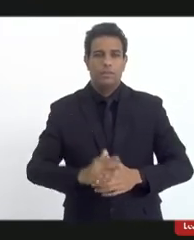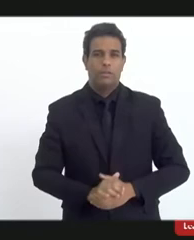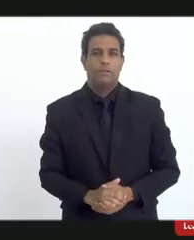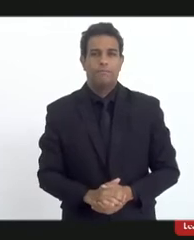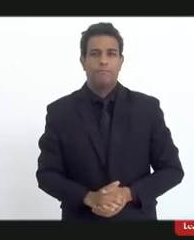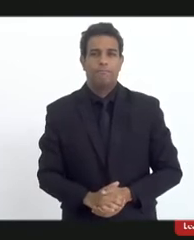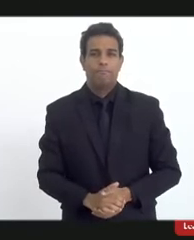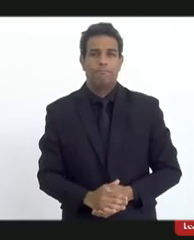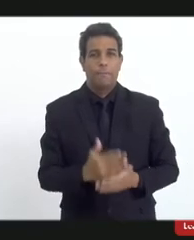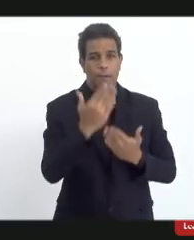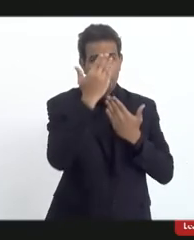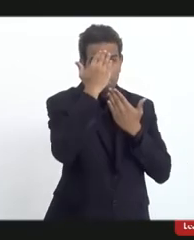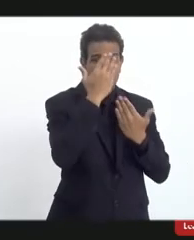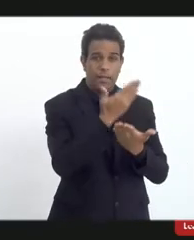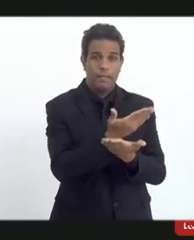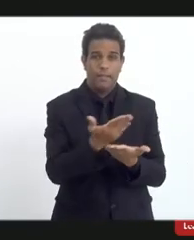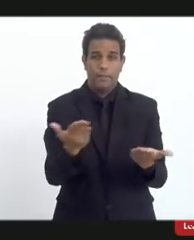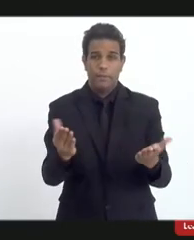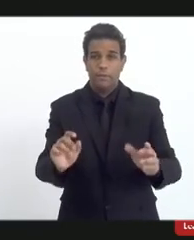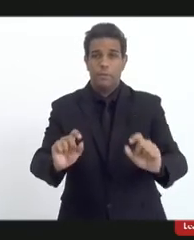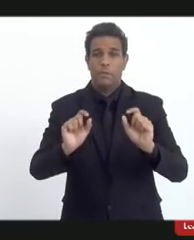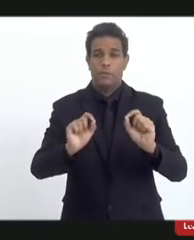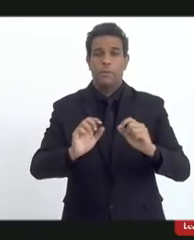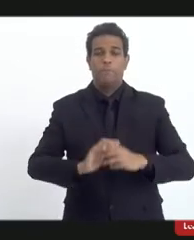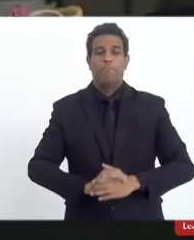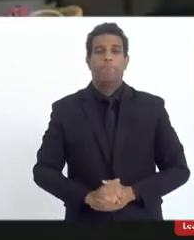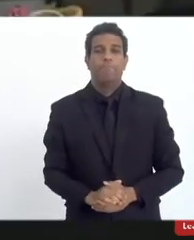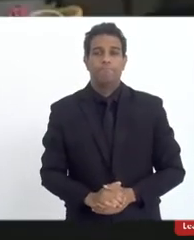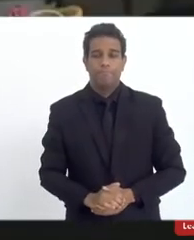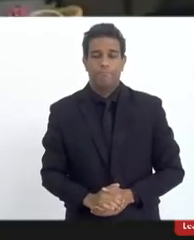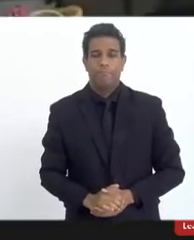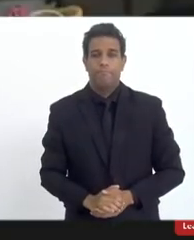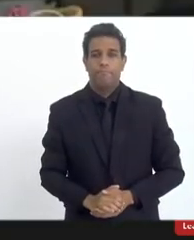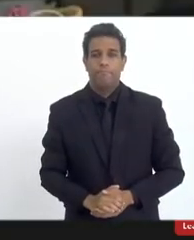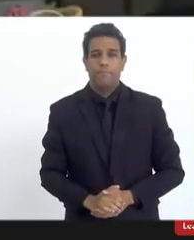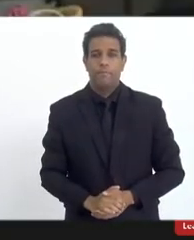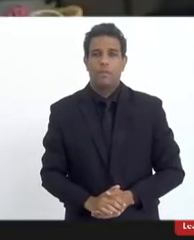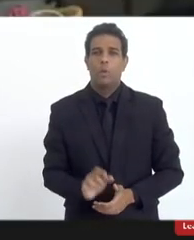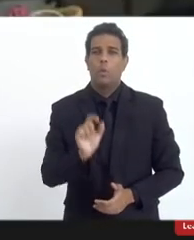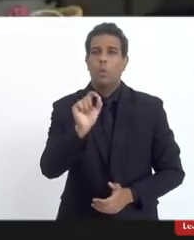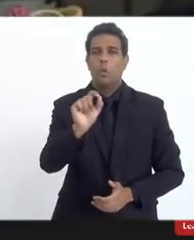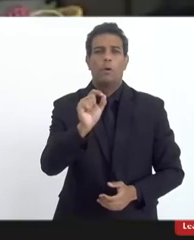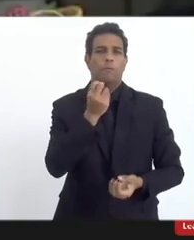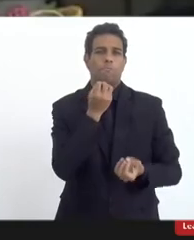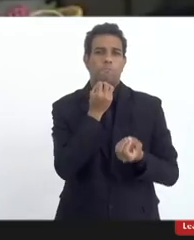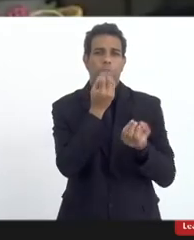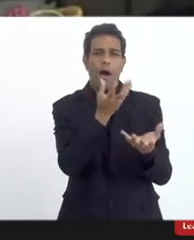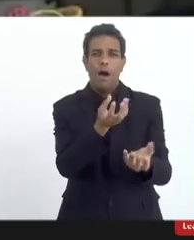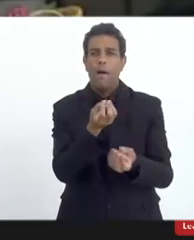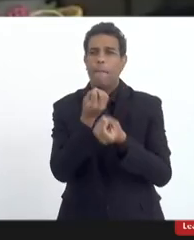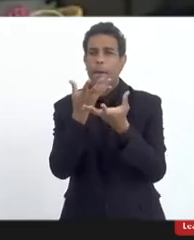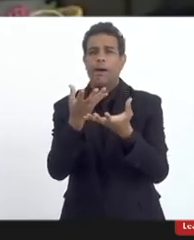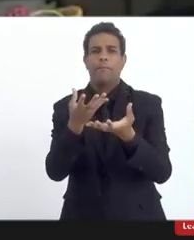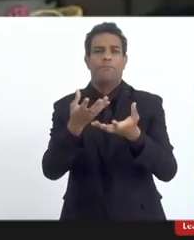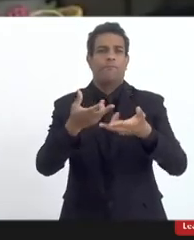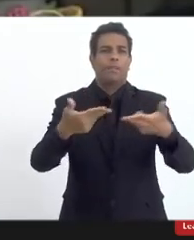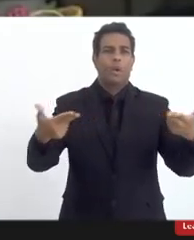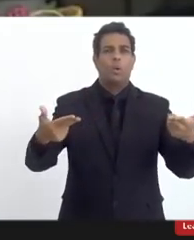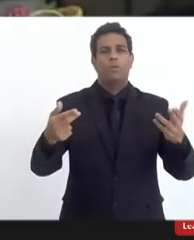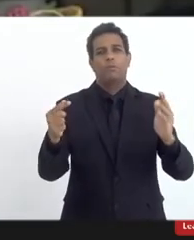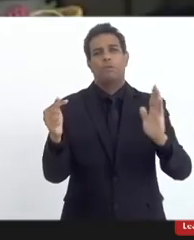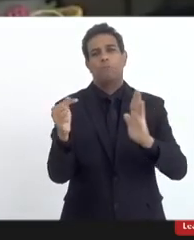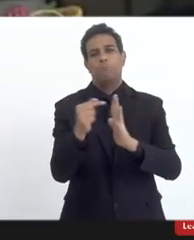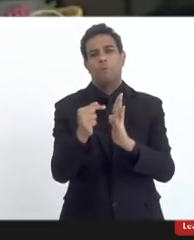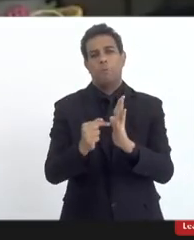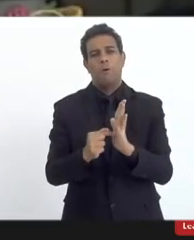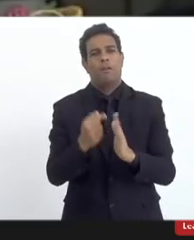obrigada mais uma vez bom em relação a fala de vocês tem alguns pontos que eu